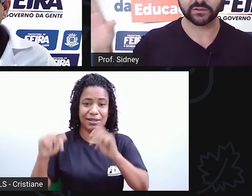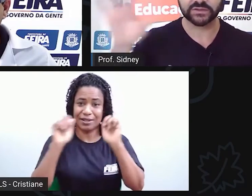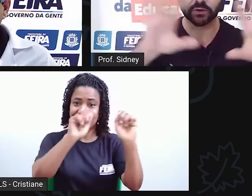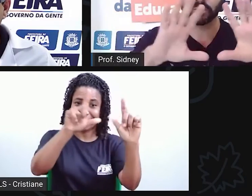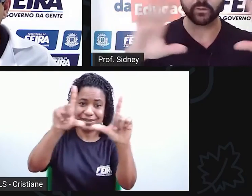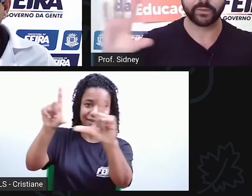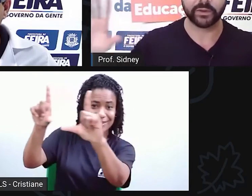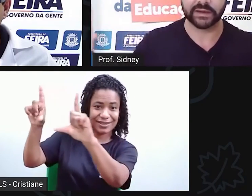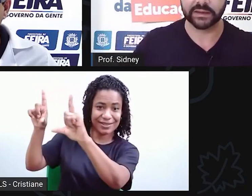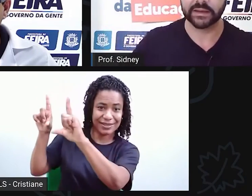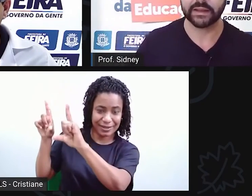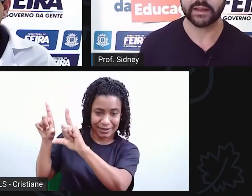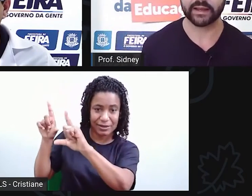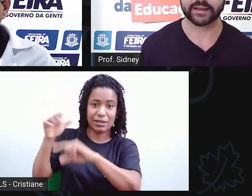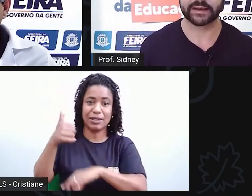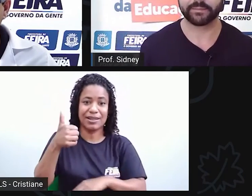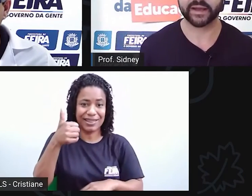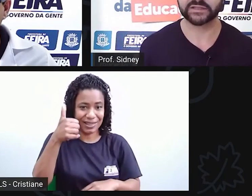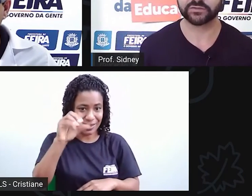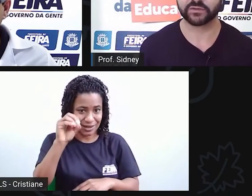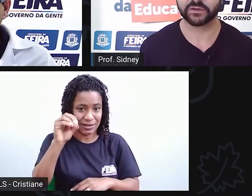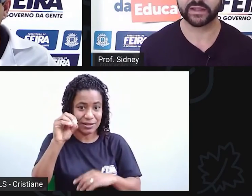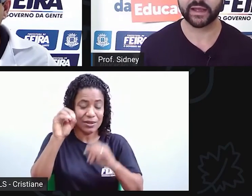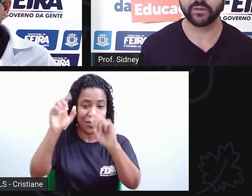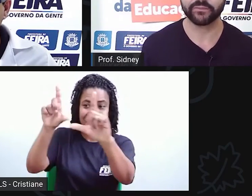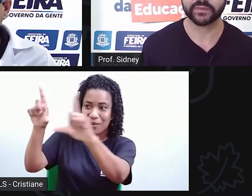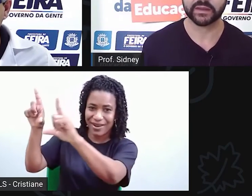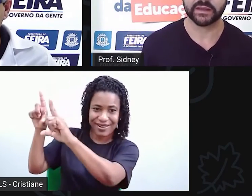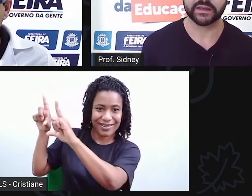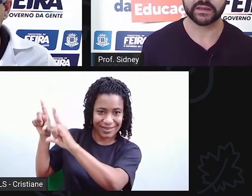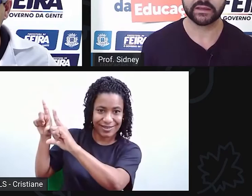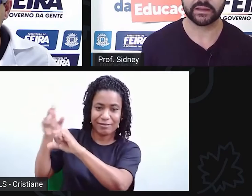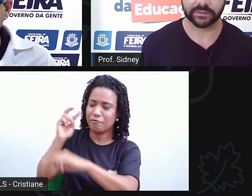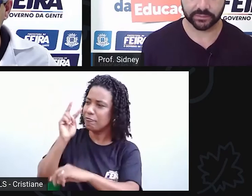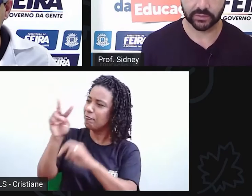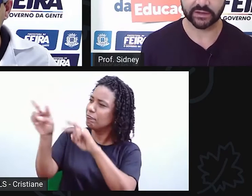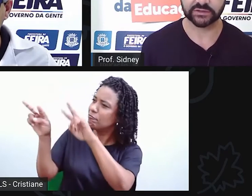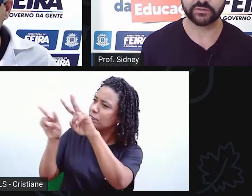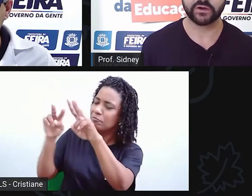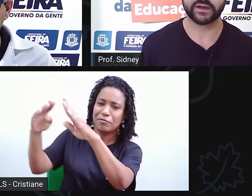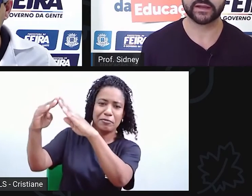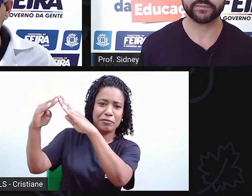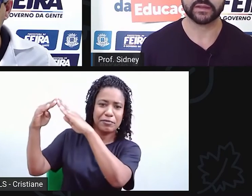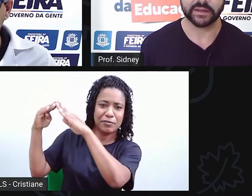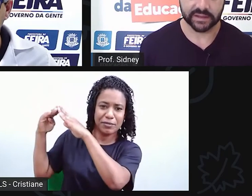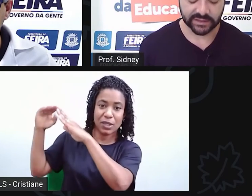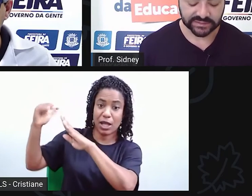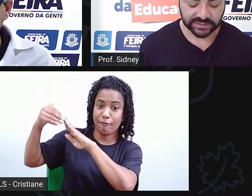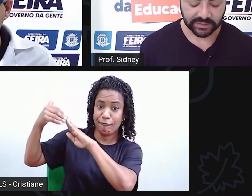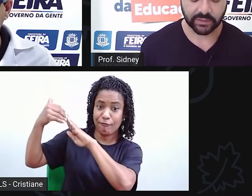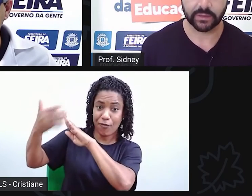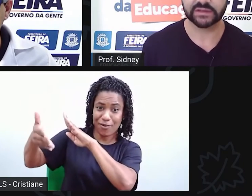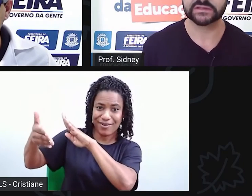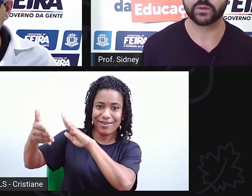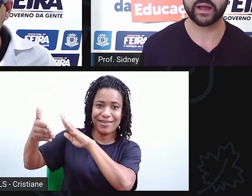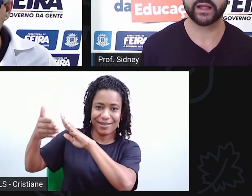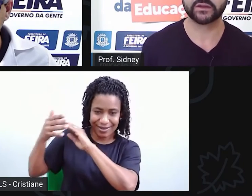quadros que ocupam ali aquela parte frontal do lado de fora, e esses